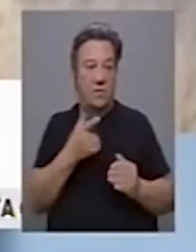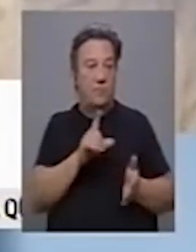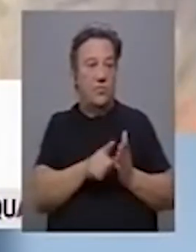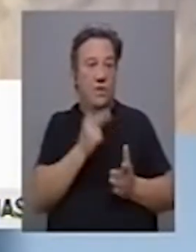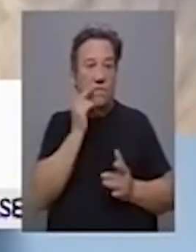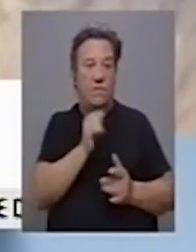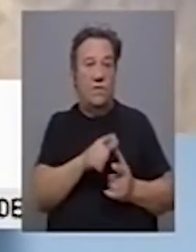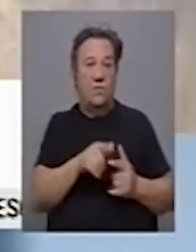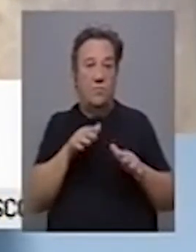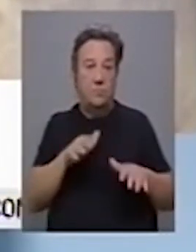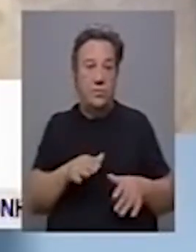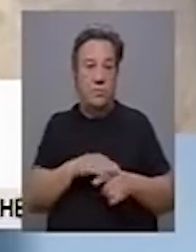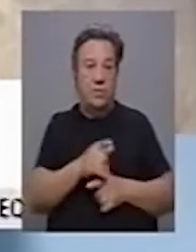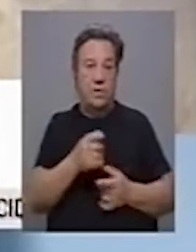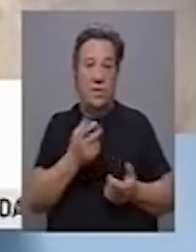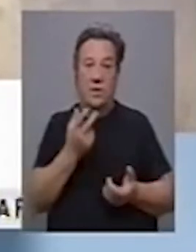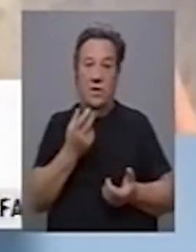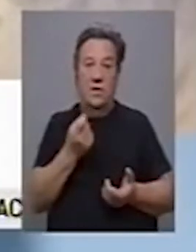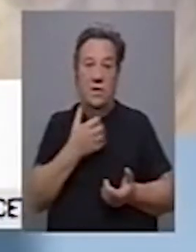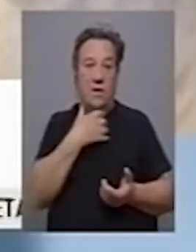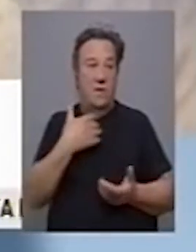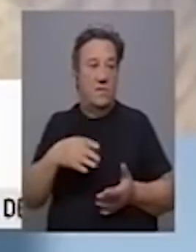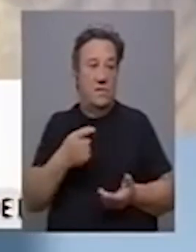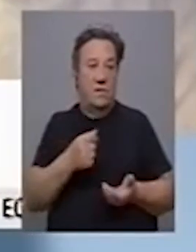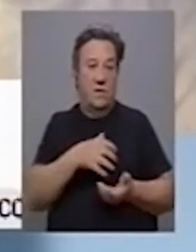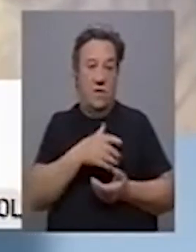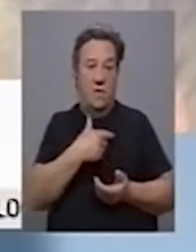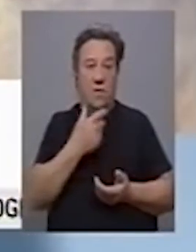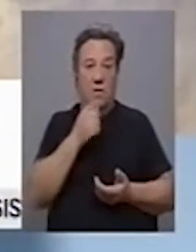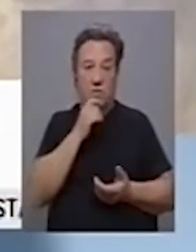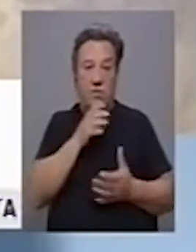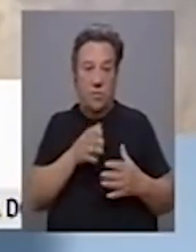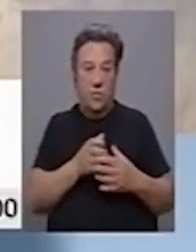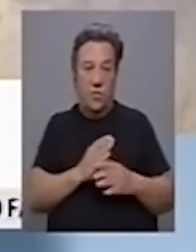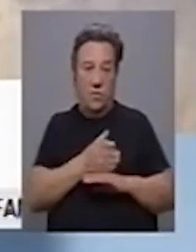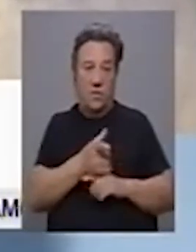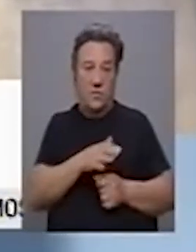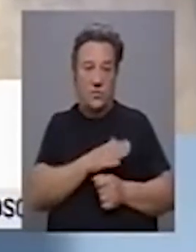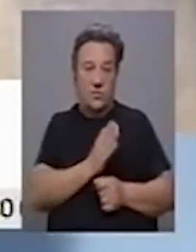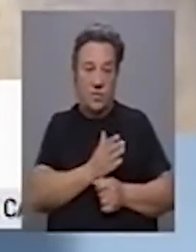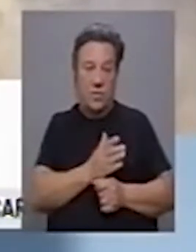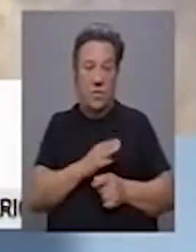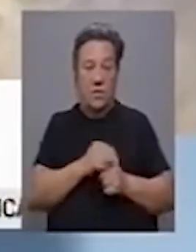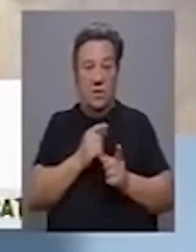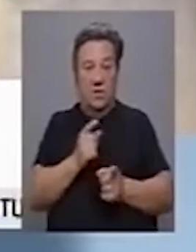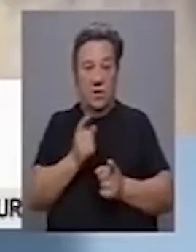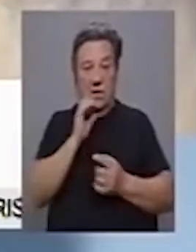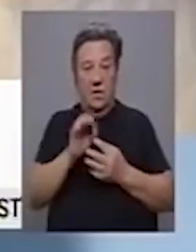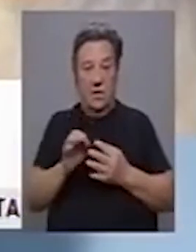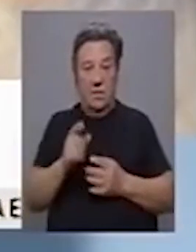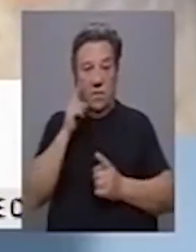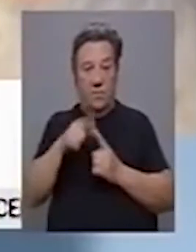de vida em suspenso, devido a crises económicas, e conseguimos comunitariamente ultrapassar essa situação. E portanto estes dados